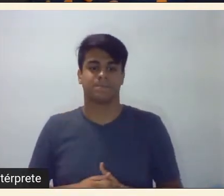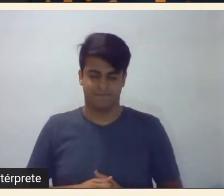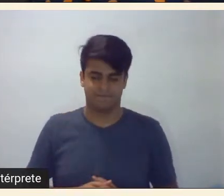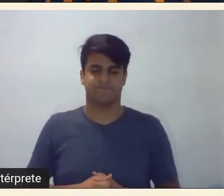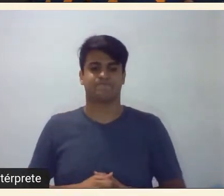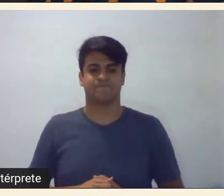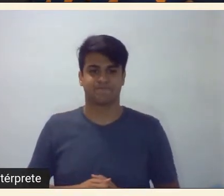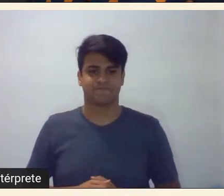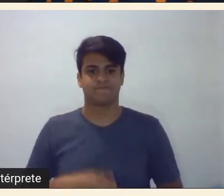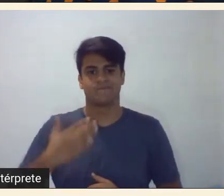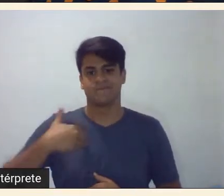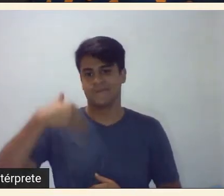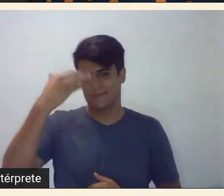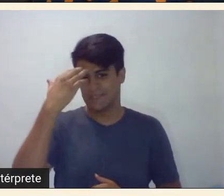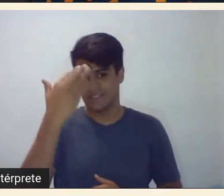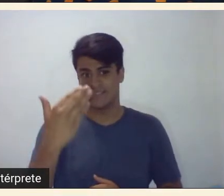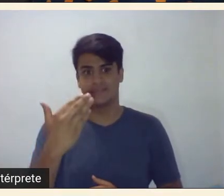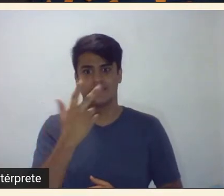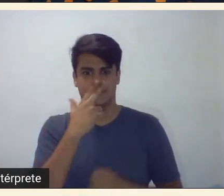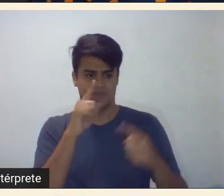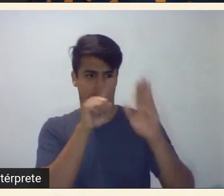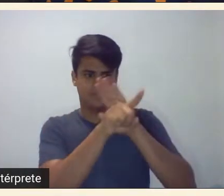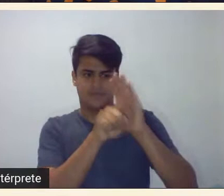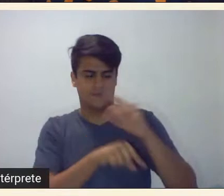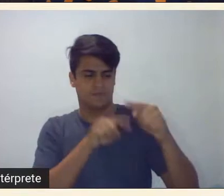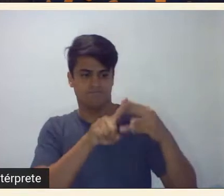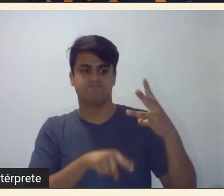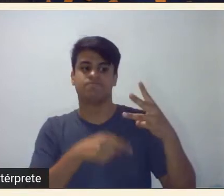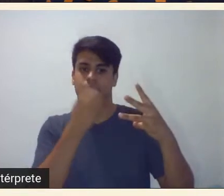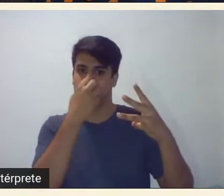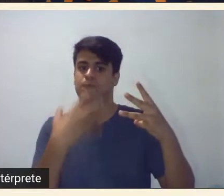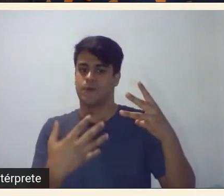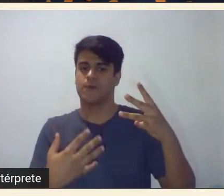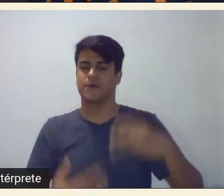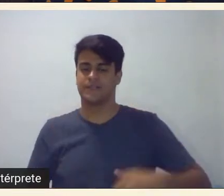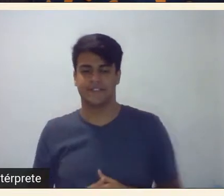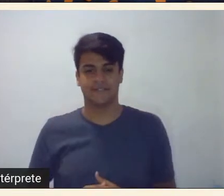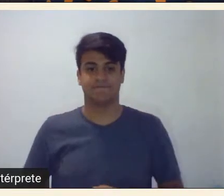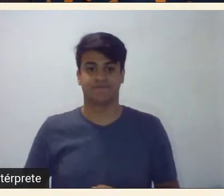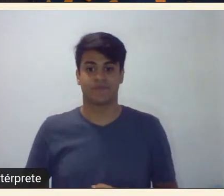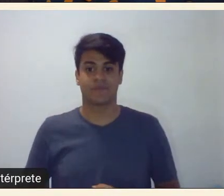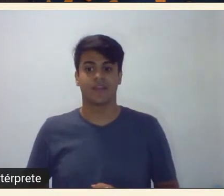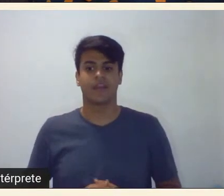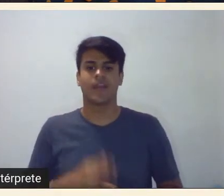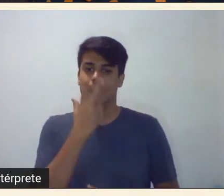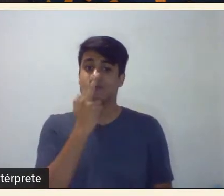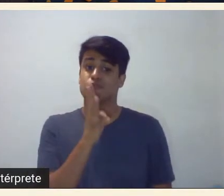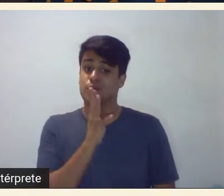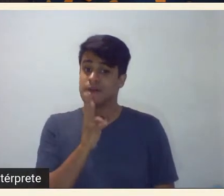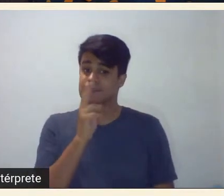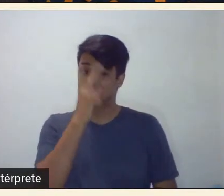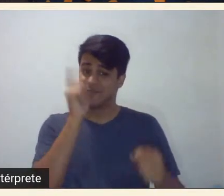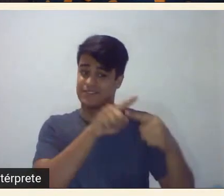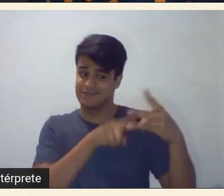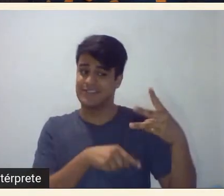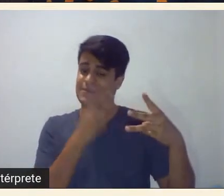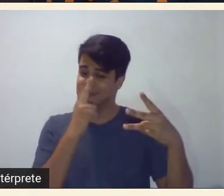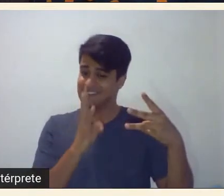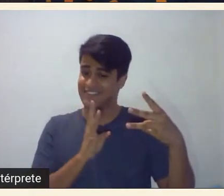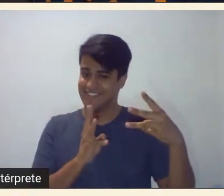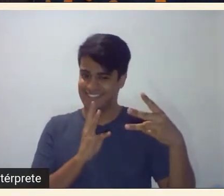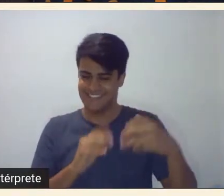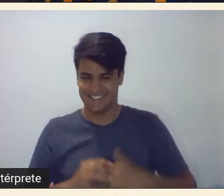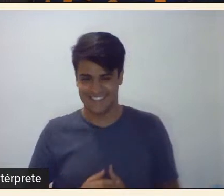Bom, obrigada. Acho que as perguntas são muito boas. Acho que eu conheço as três pessoas também que fizeram as perguntas.